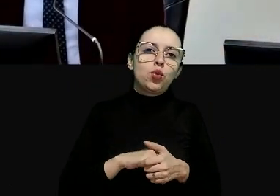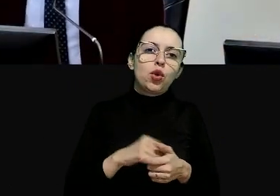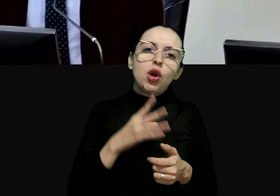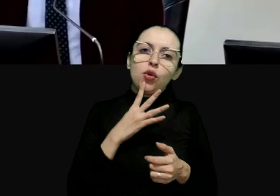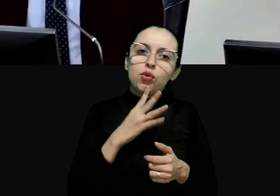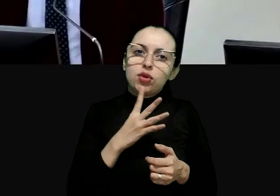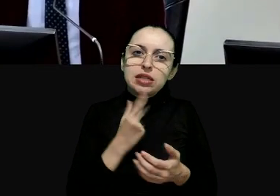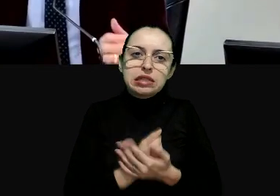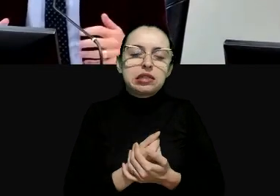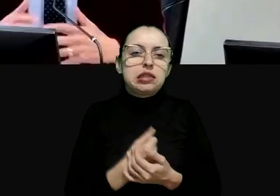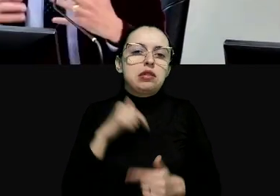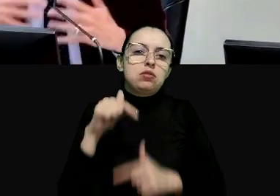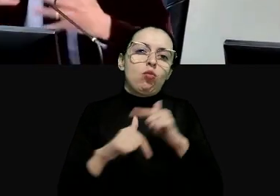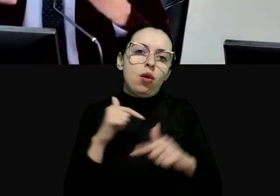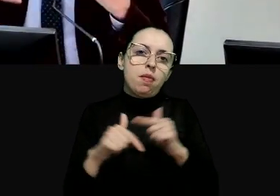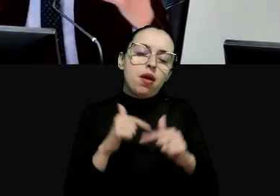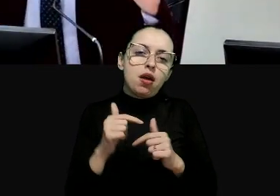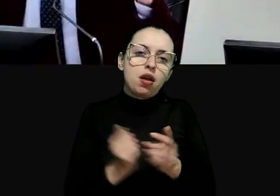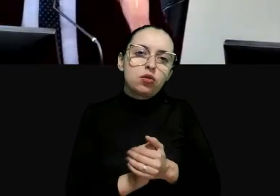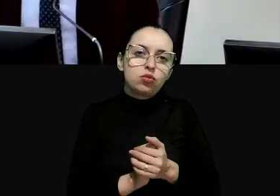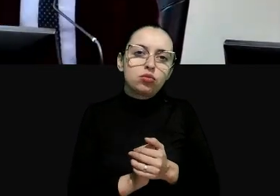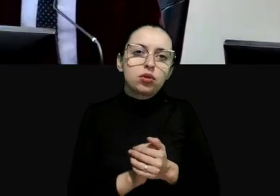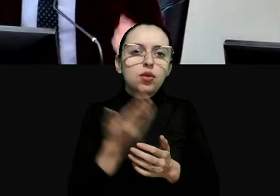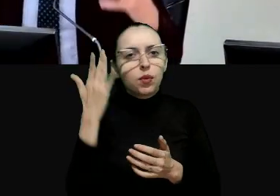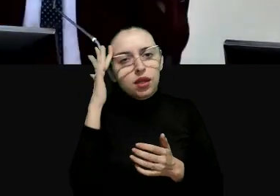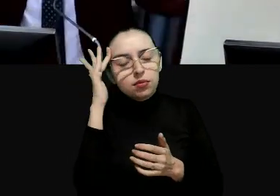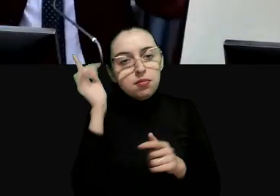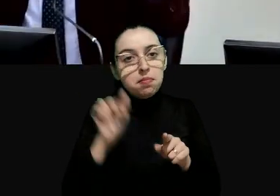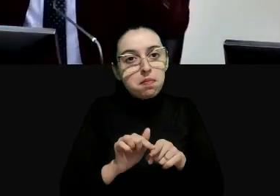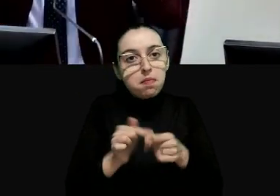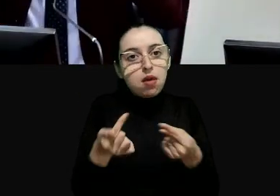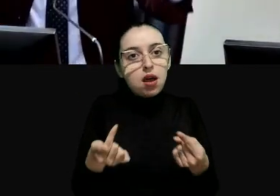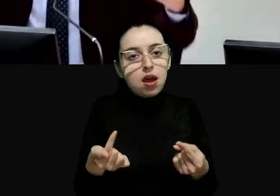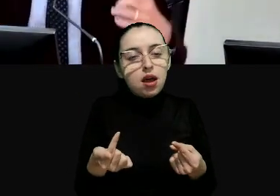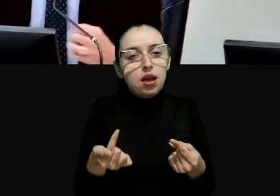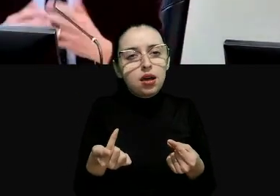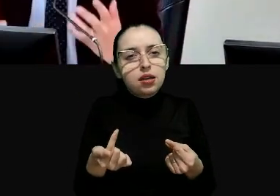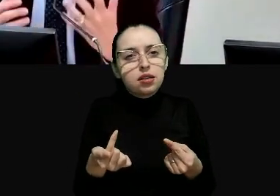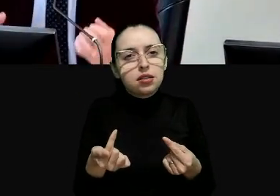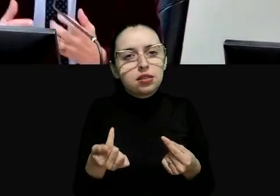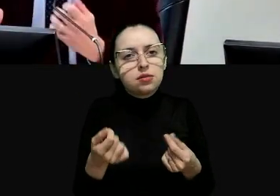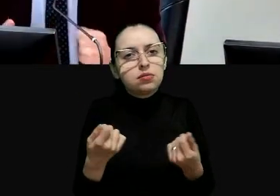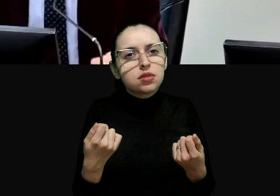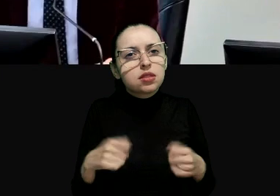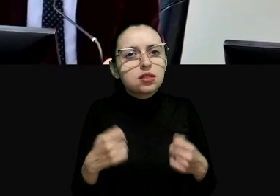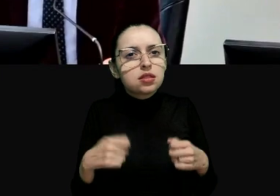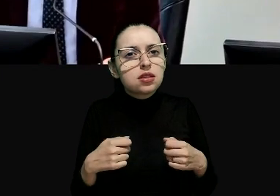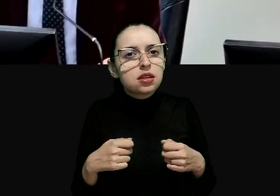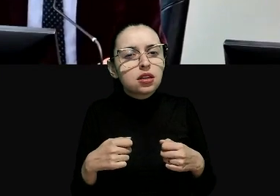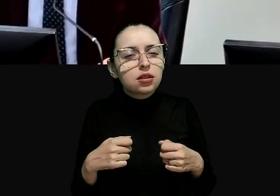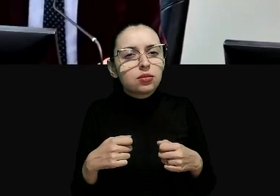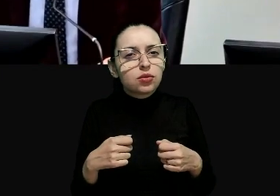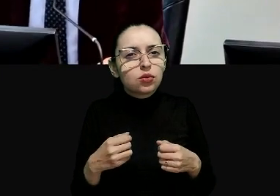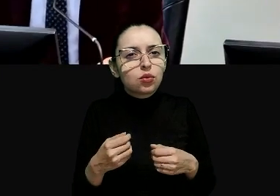e também é possível que eu entendo coisas muito malas então vocês me dirão como